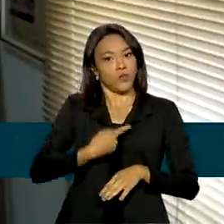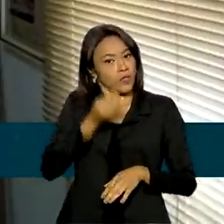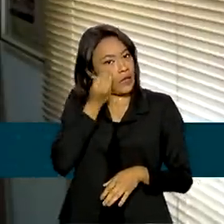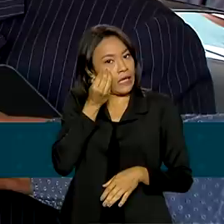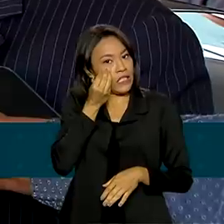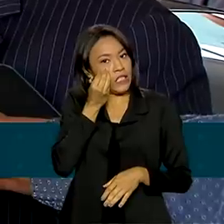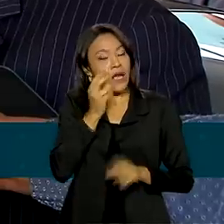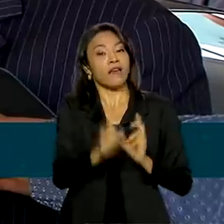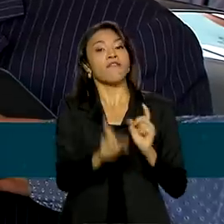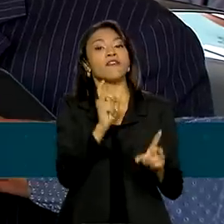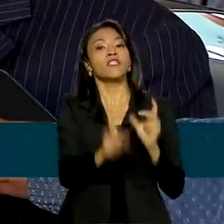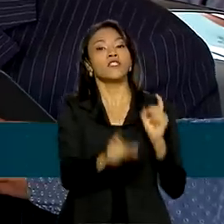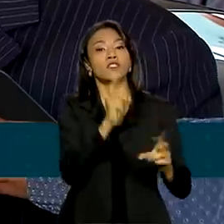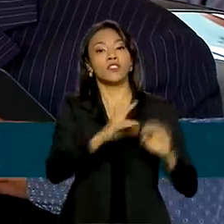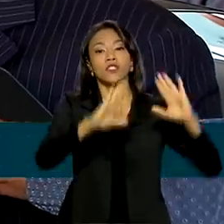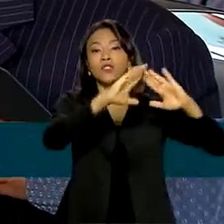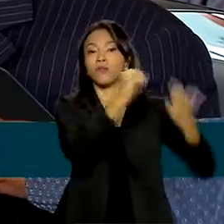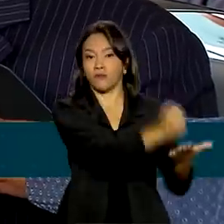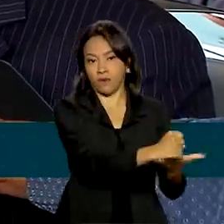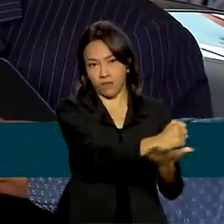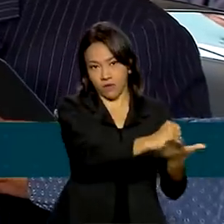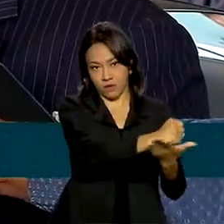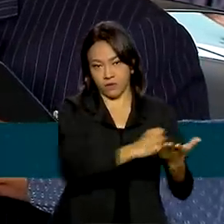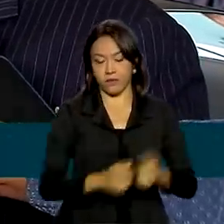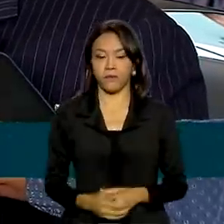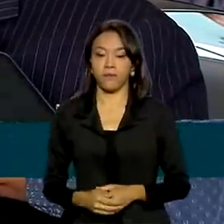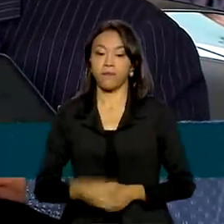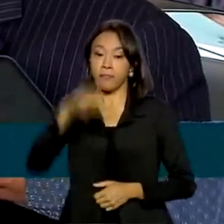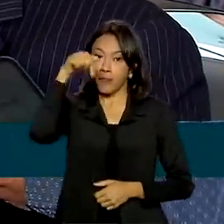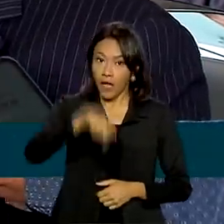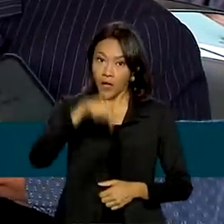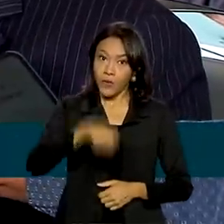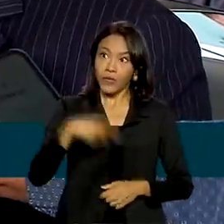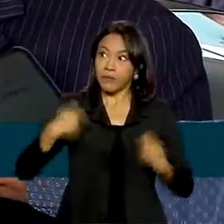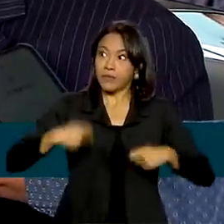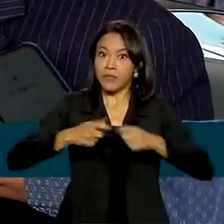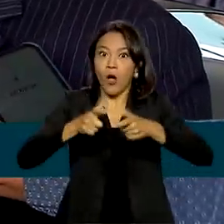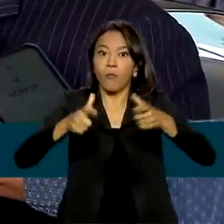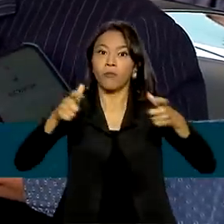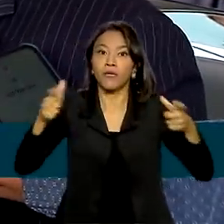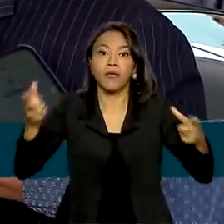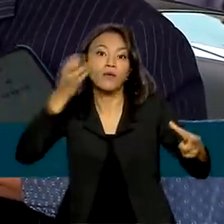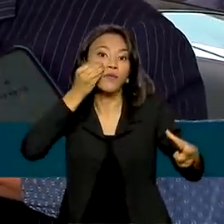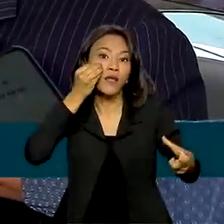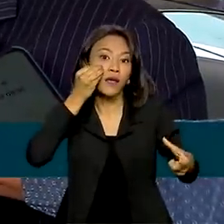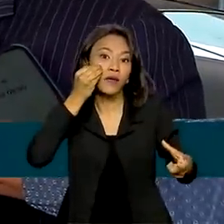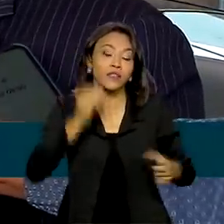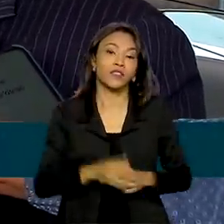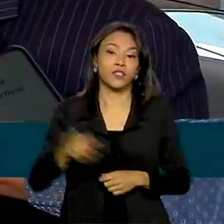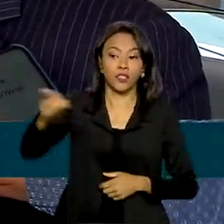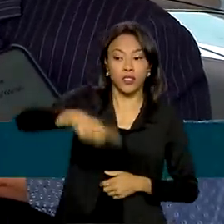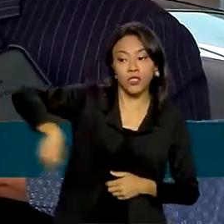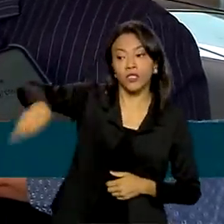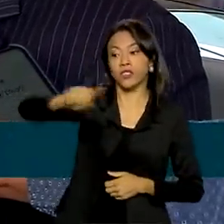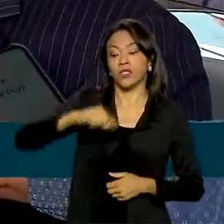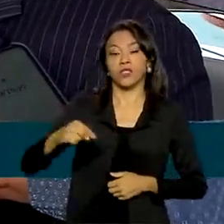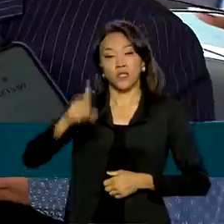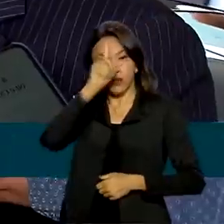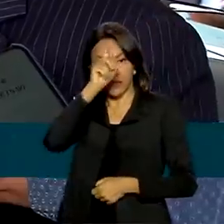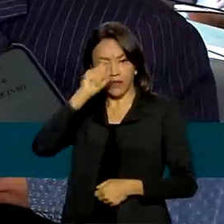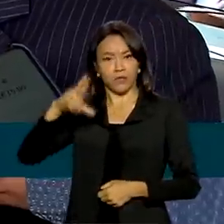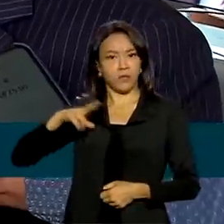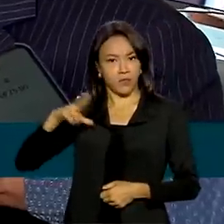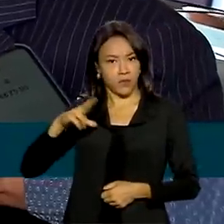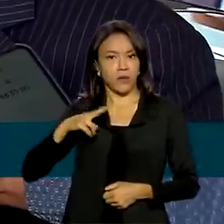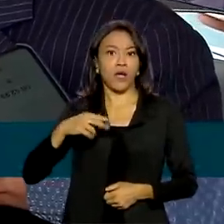farmácias. No momento onde precisamos aumentar a capacidade de testagem, a iniciativa privada e cada um dos brasileiros